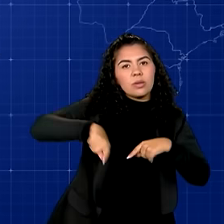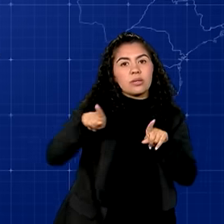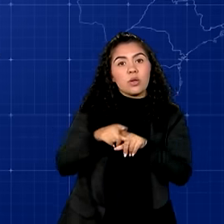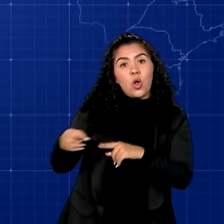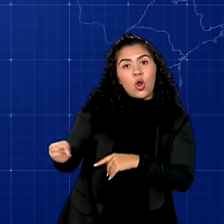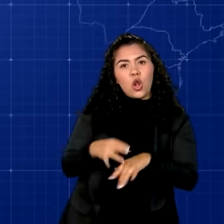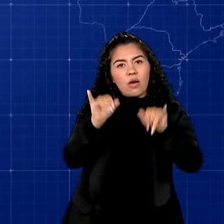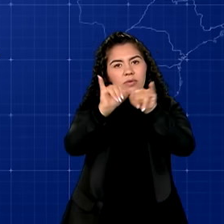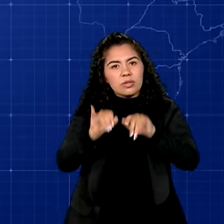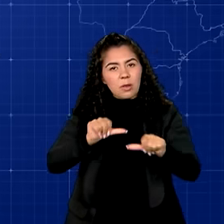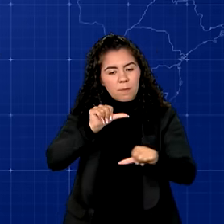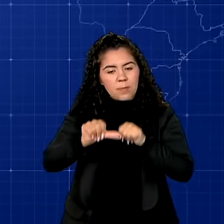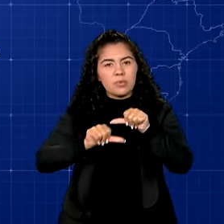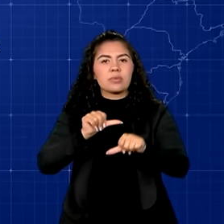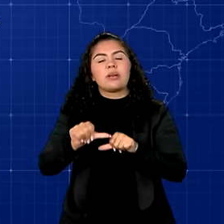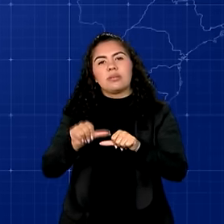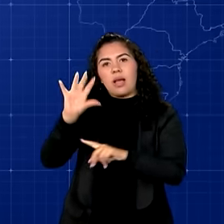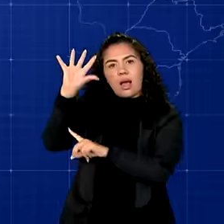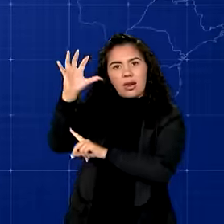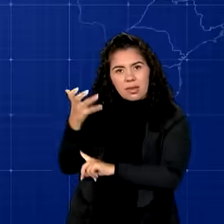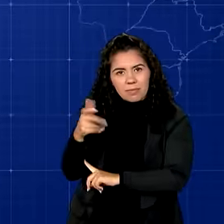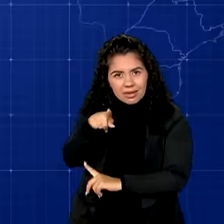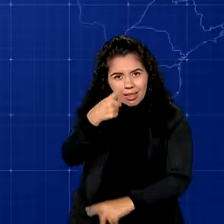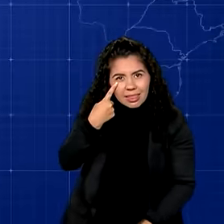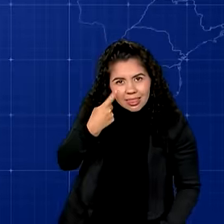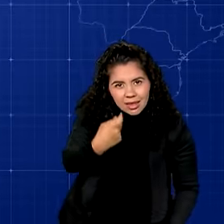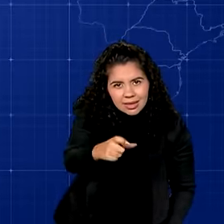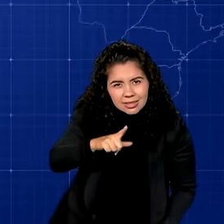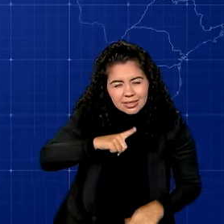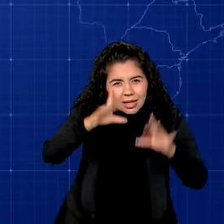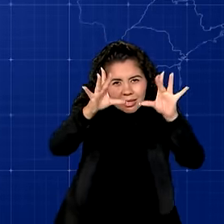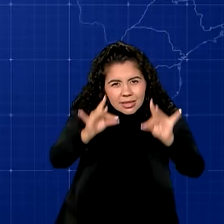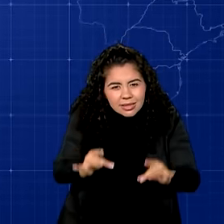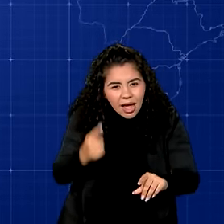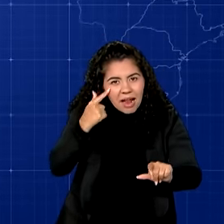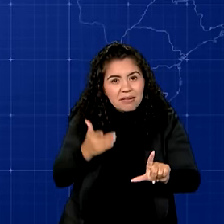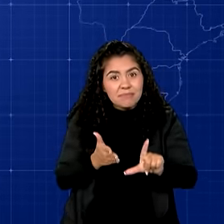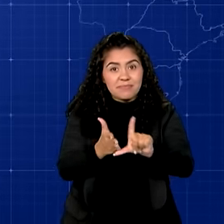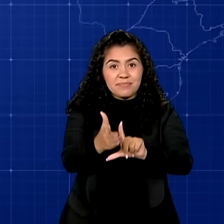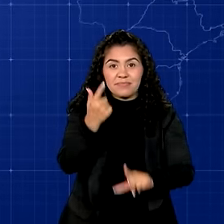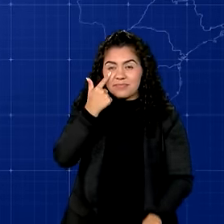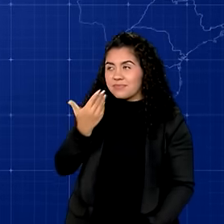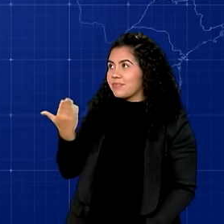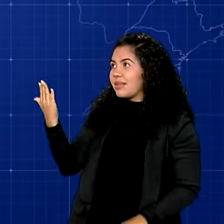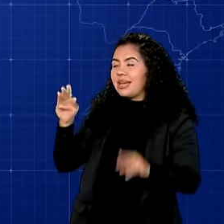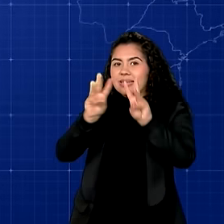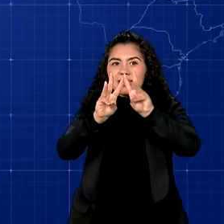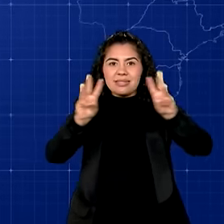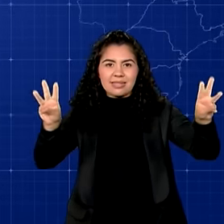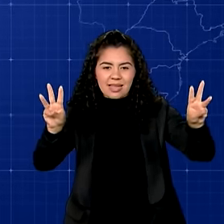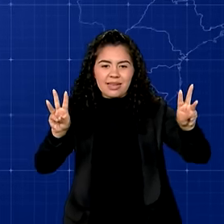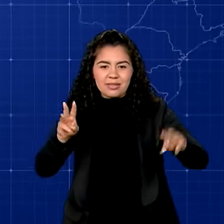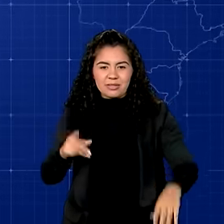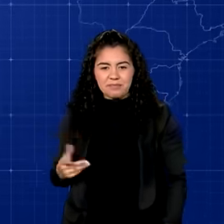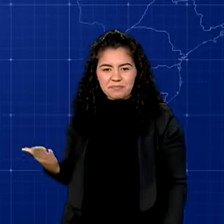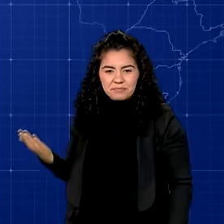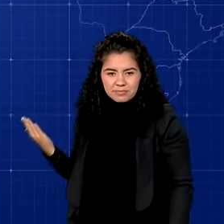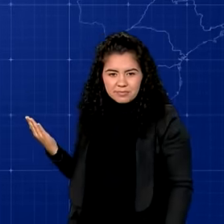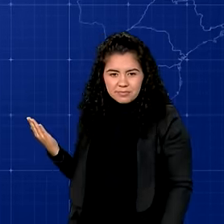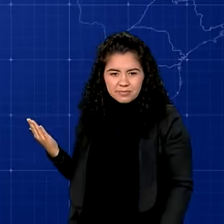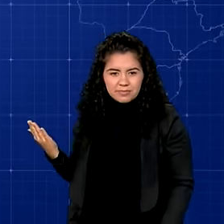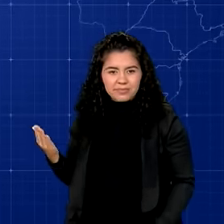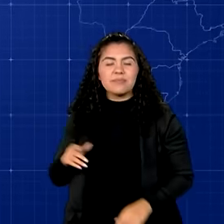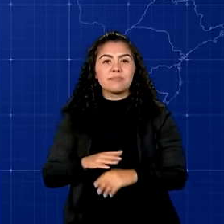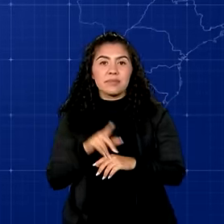e adaptação às mudanças climáticas. Ficou interessado em saber mais? Acesse agenciagove.ebc.com.br